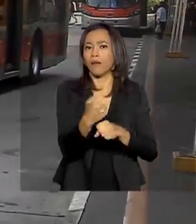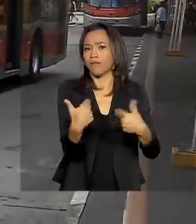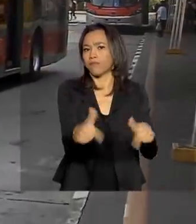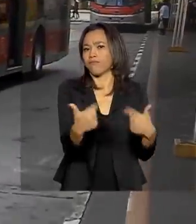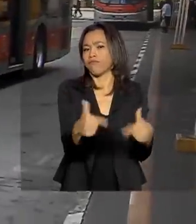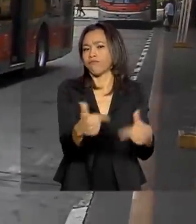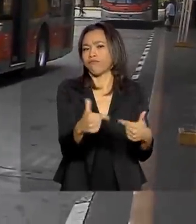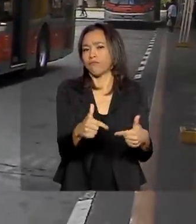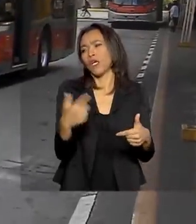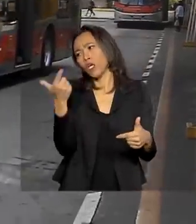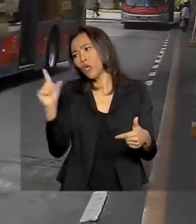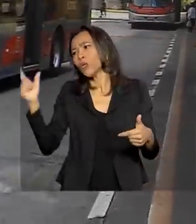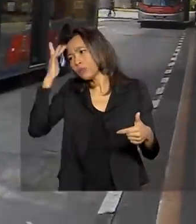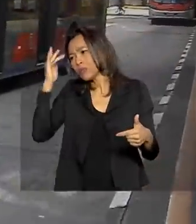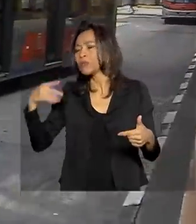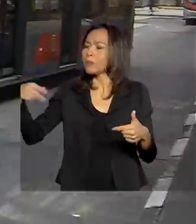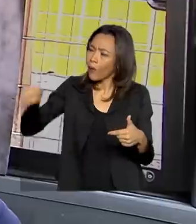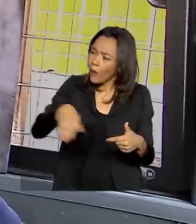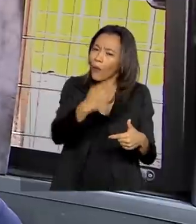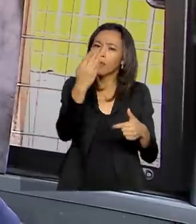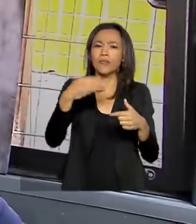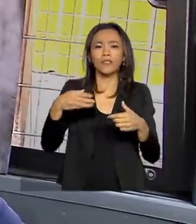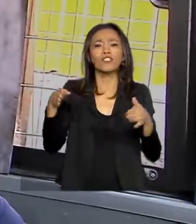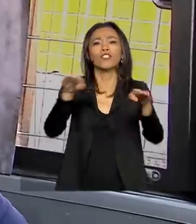podem chegar aos seus destinos.